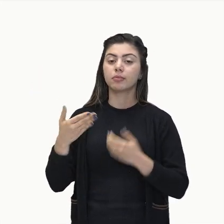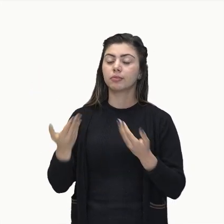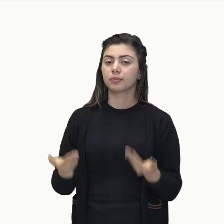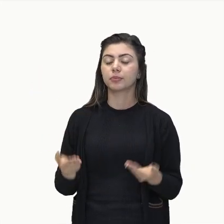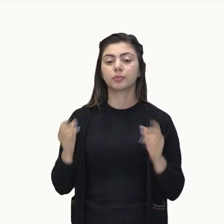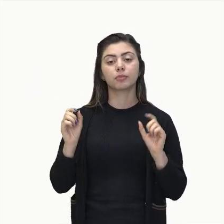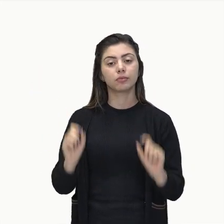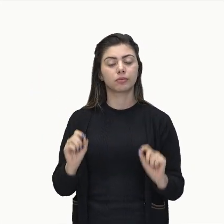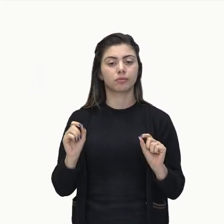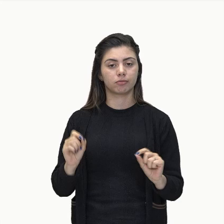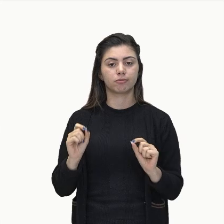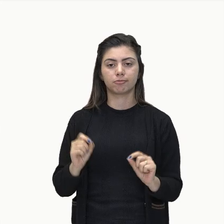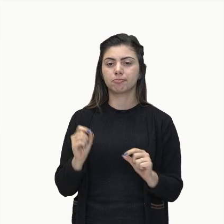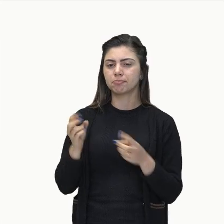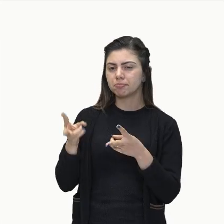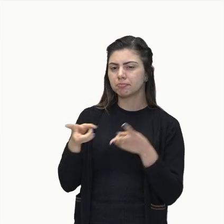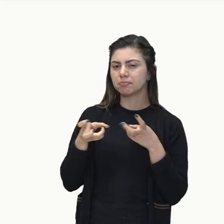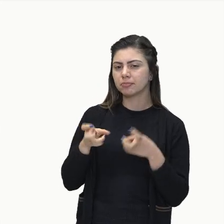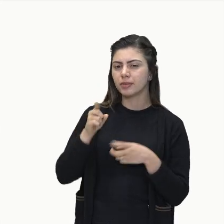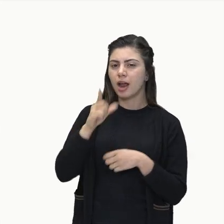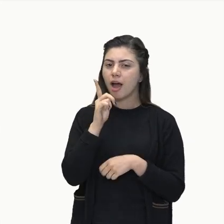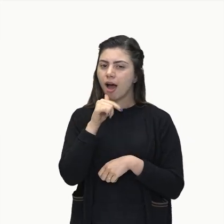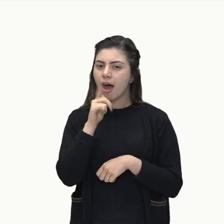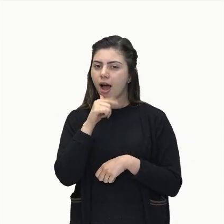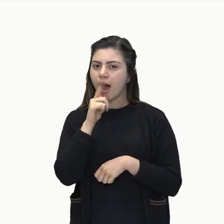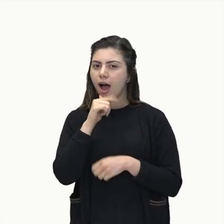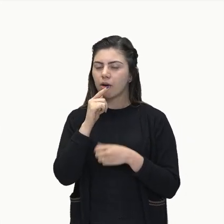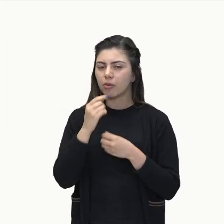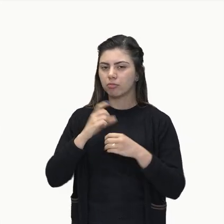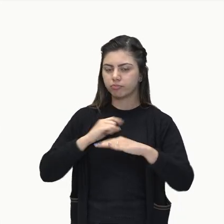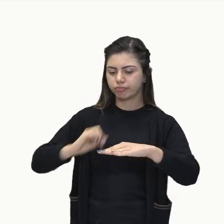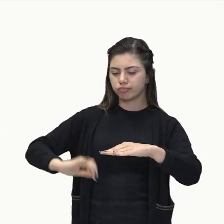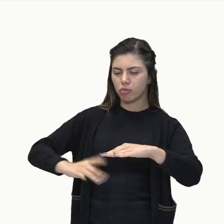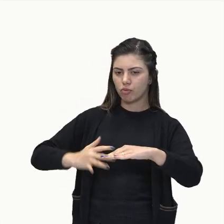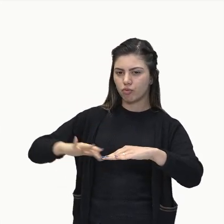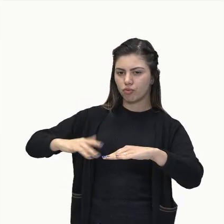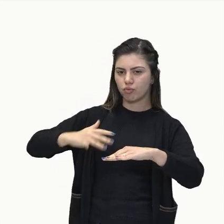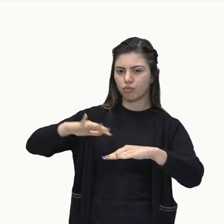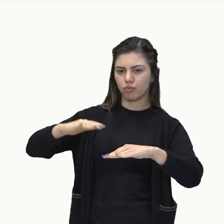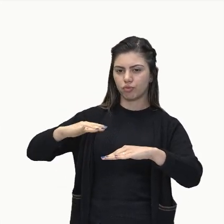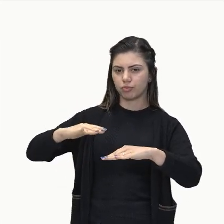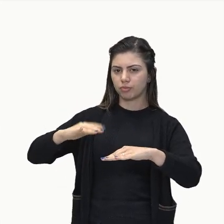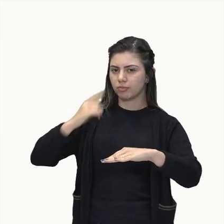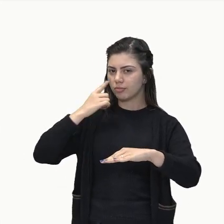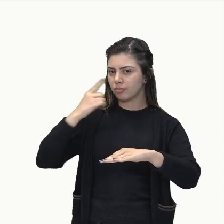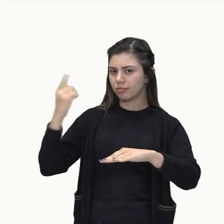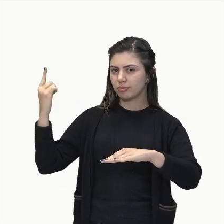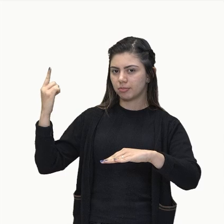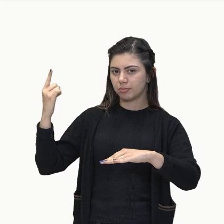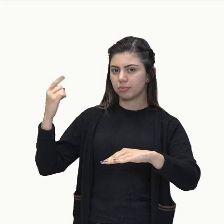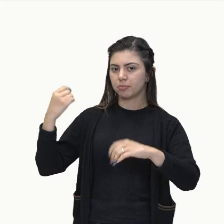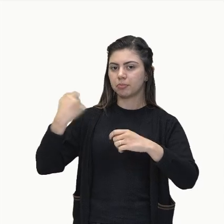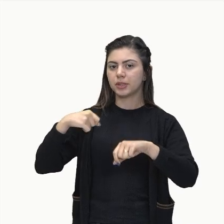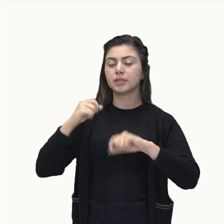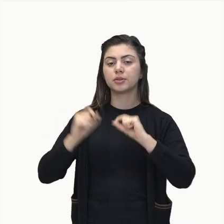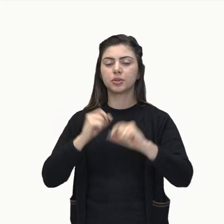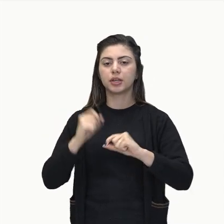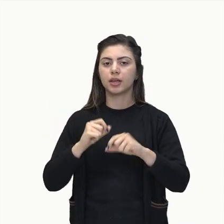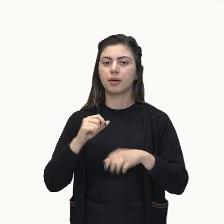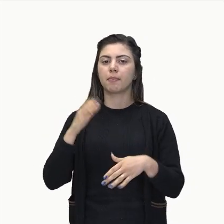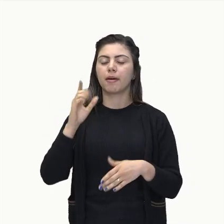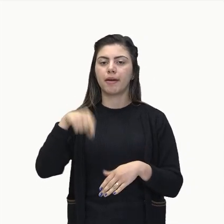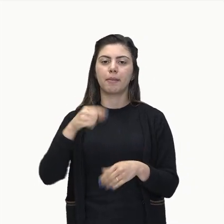é que essa água que esteja aqui nessa altura, ela seja represada, tá, pessoal?